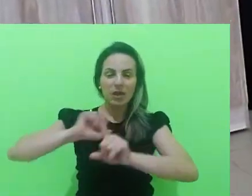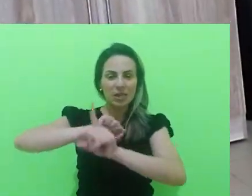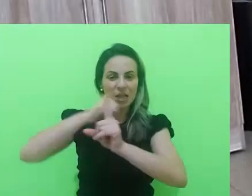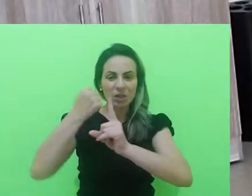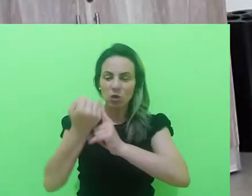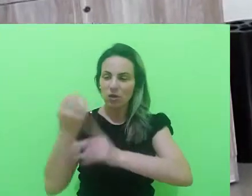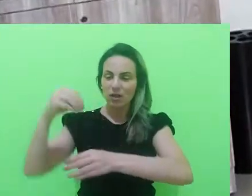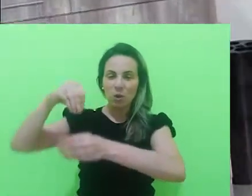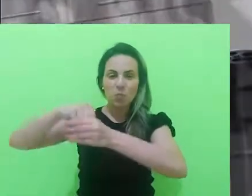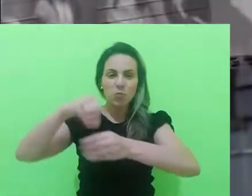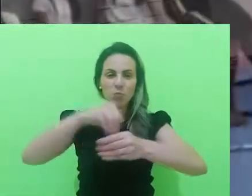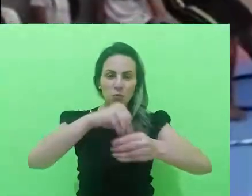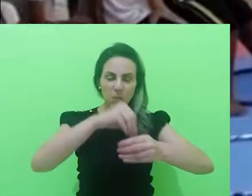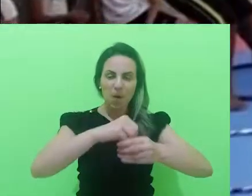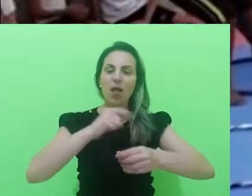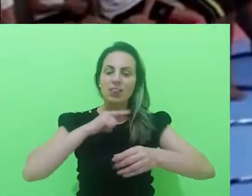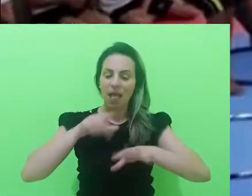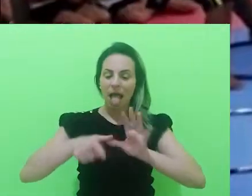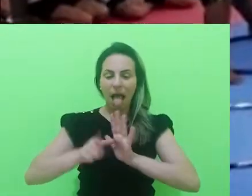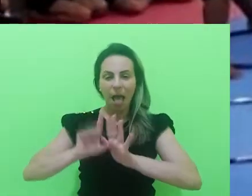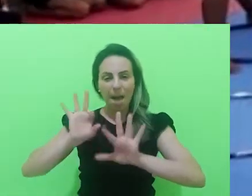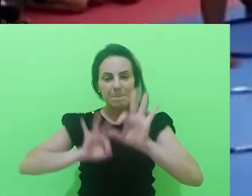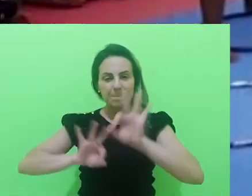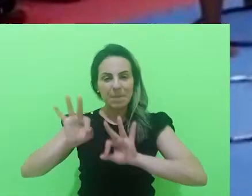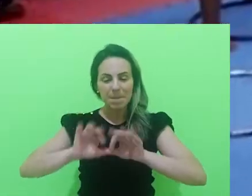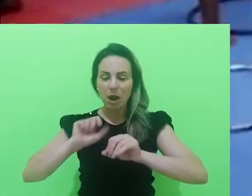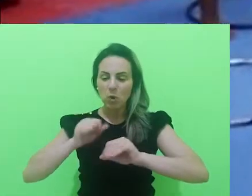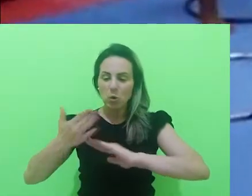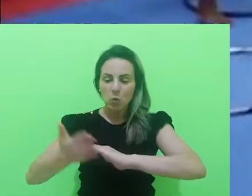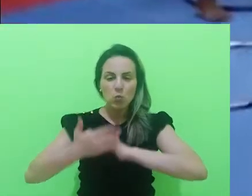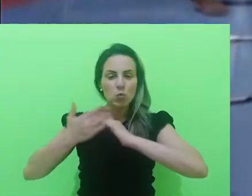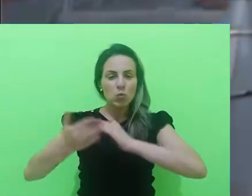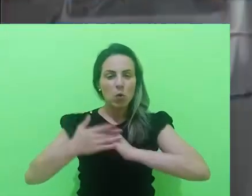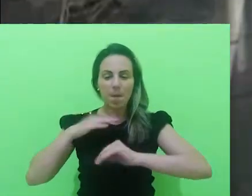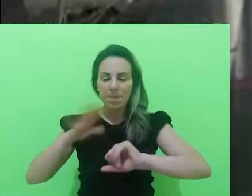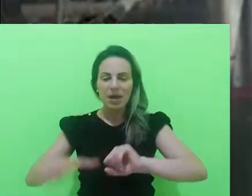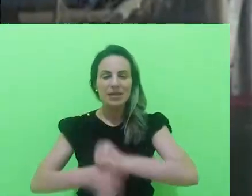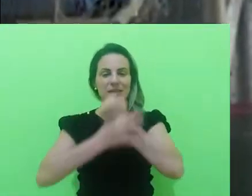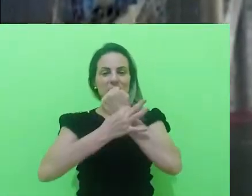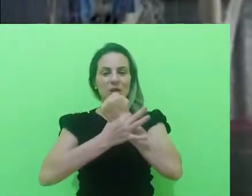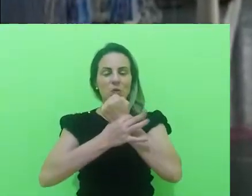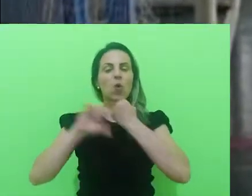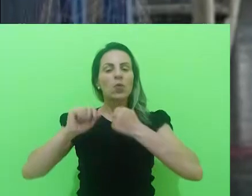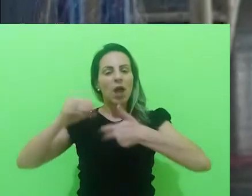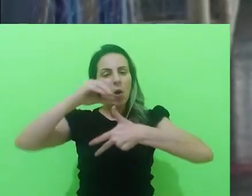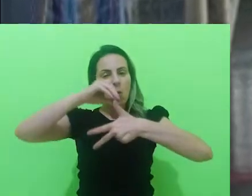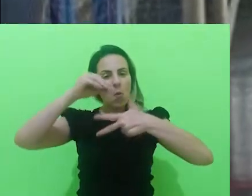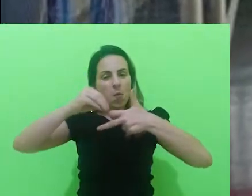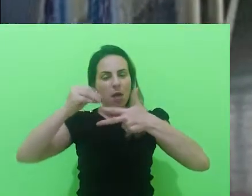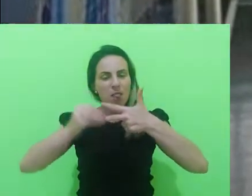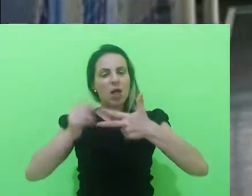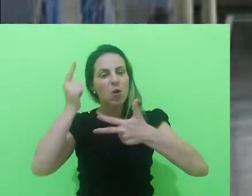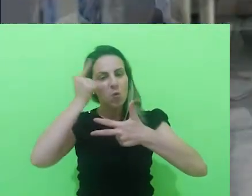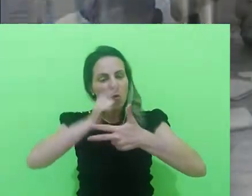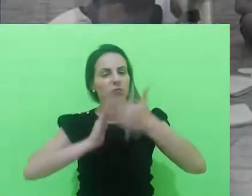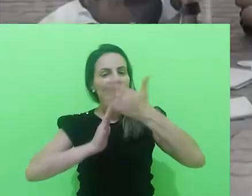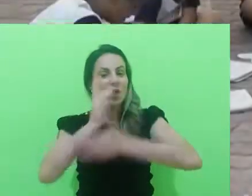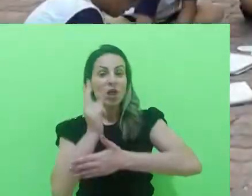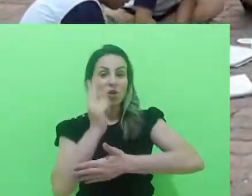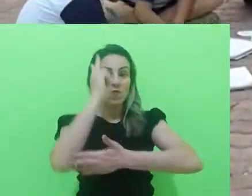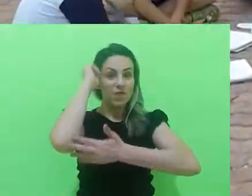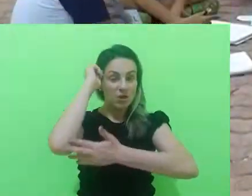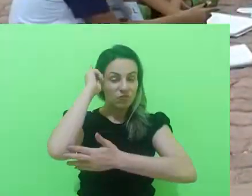estão inseridos. Além de preparar o aluno para enfrentar com segurança o Enem e os exames vestibulares mais